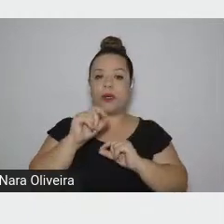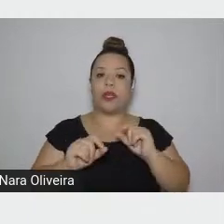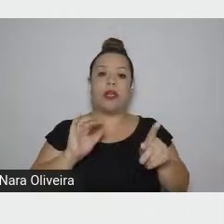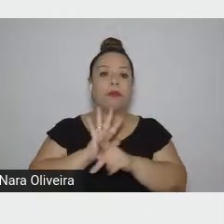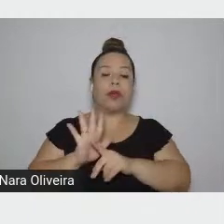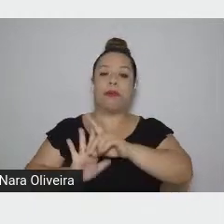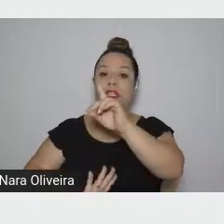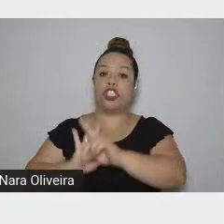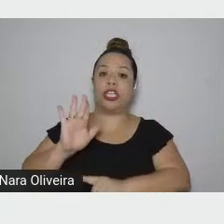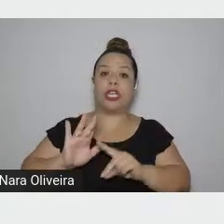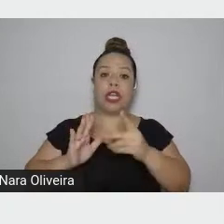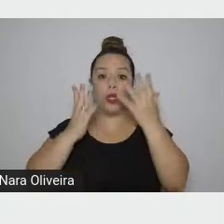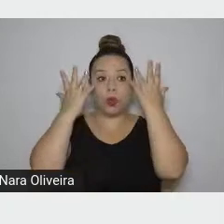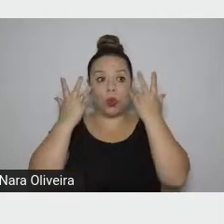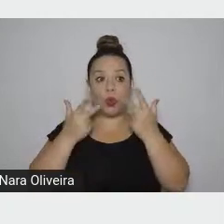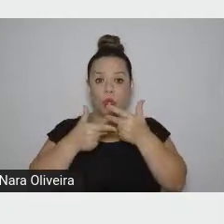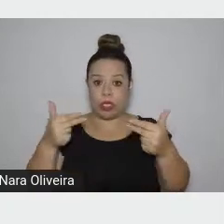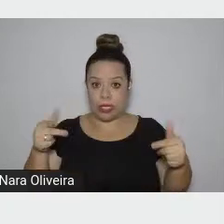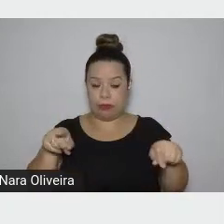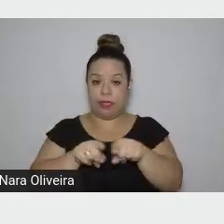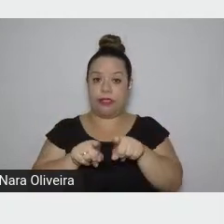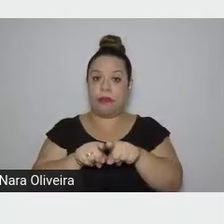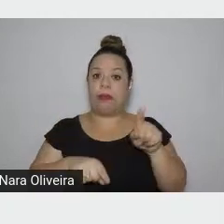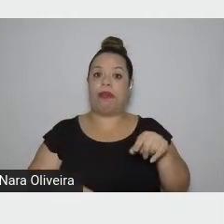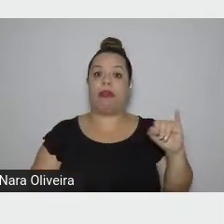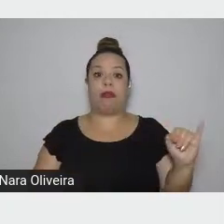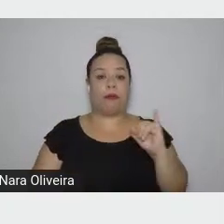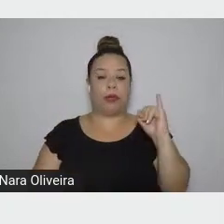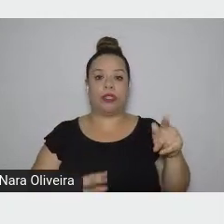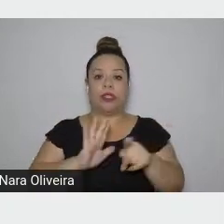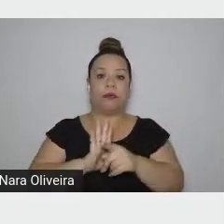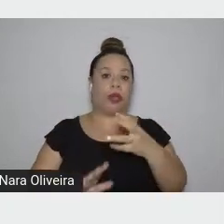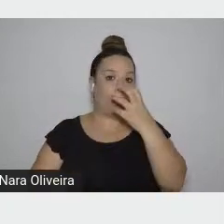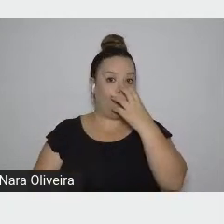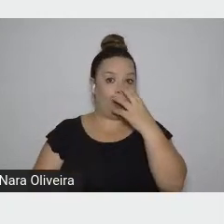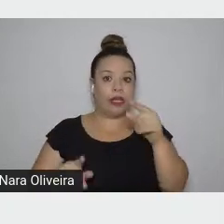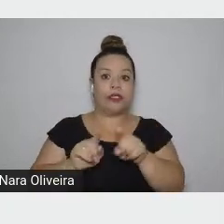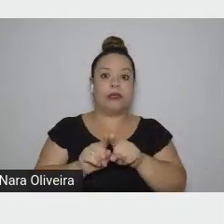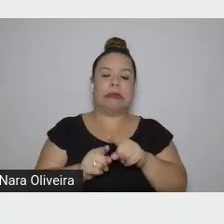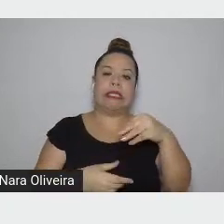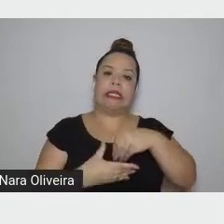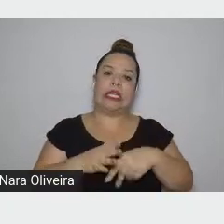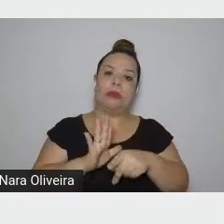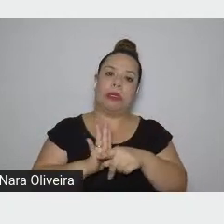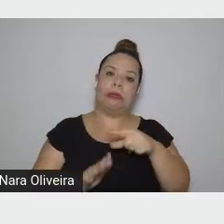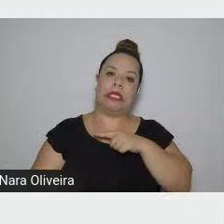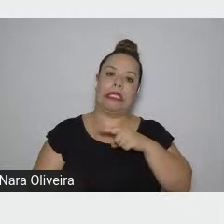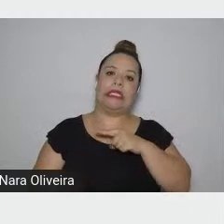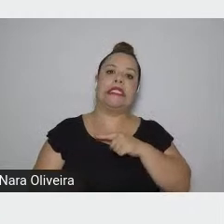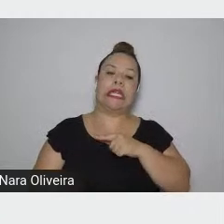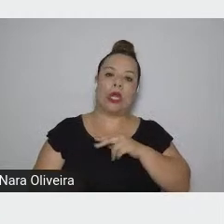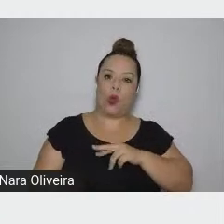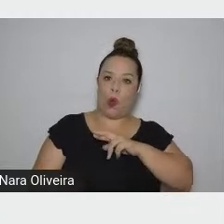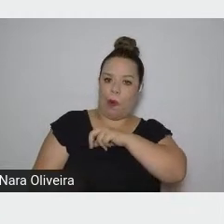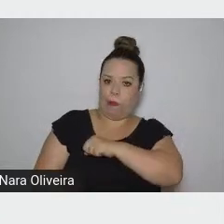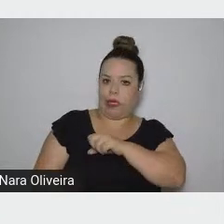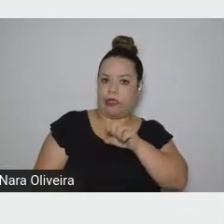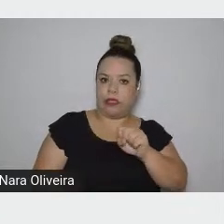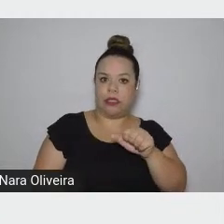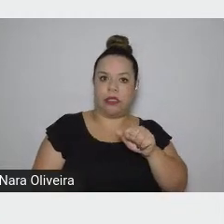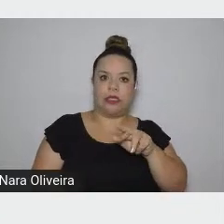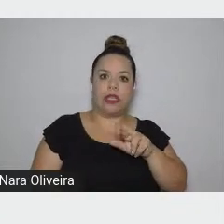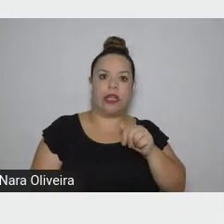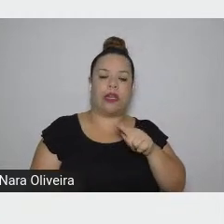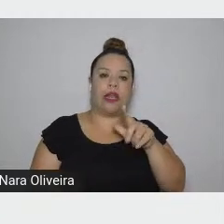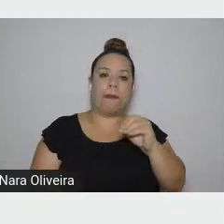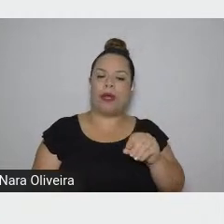animais, a importância dos cães nos romances de Saramago. Em todos os romances de